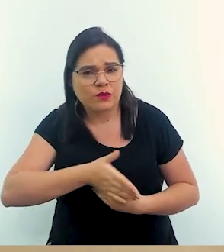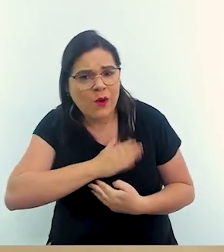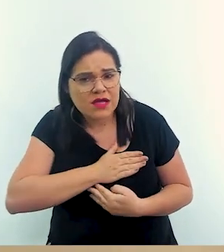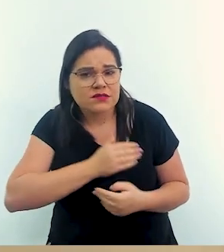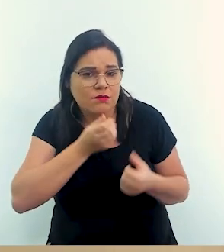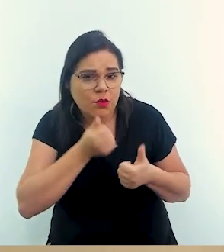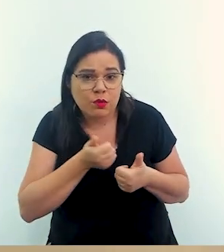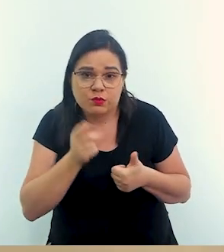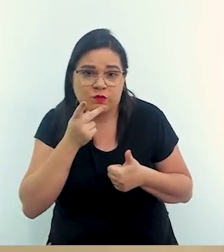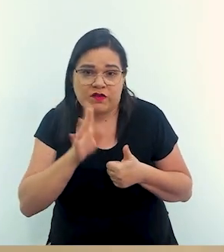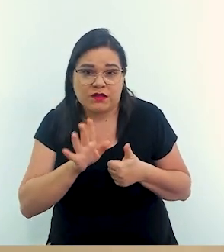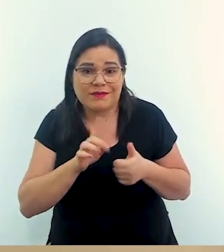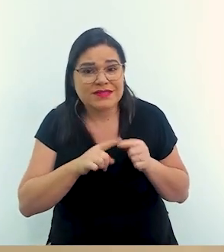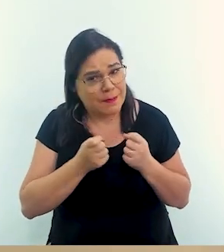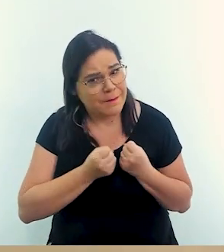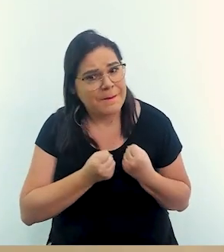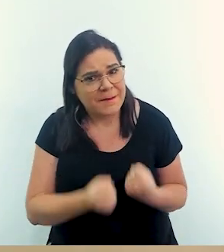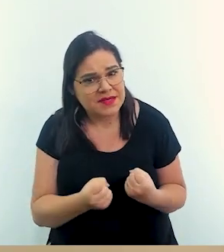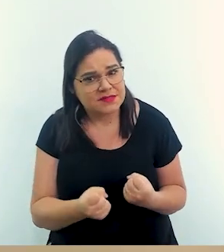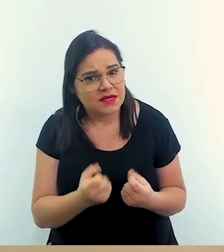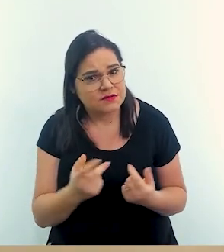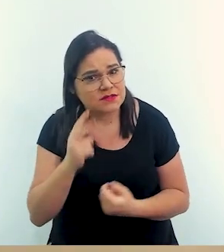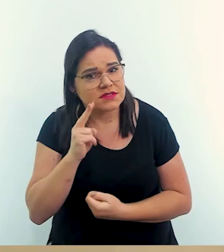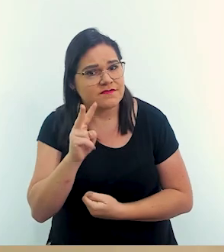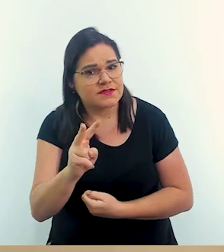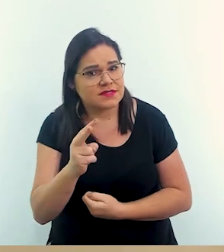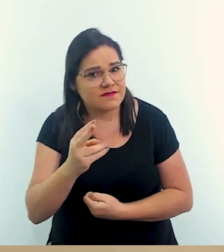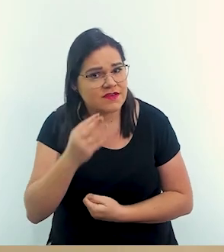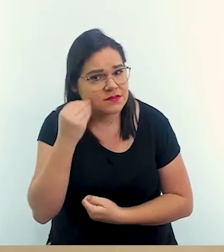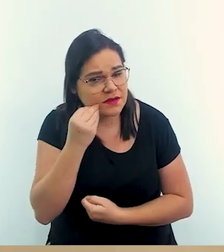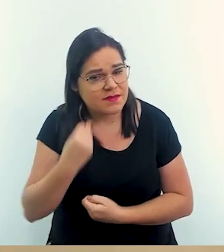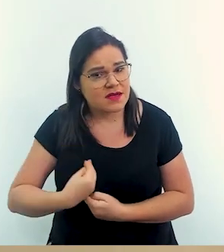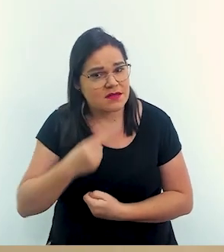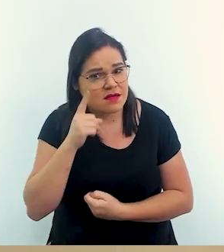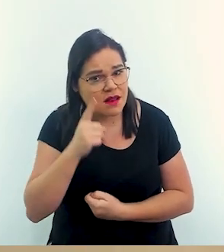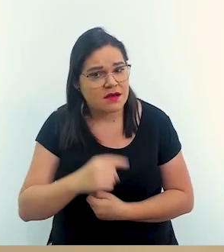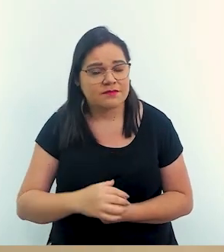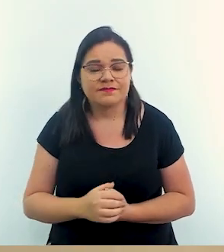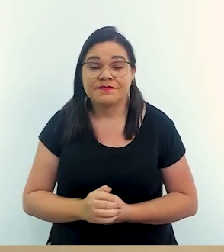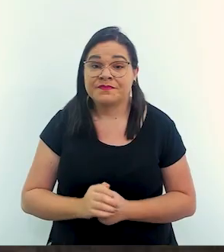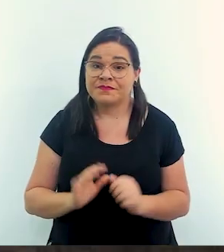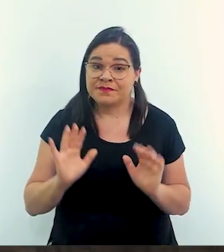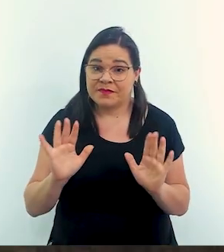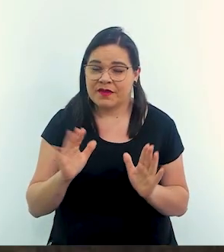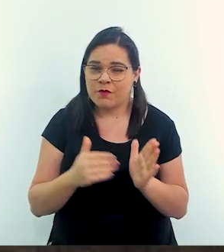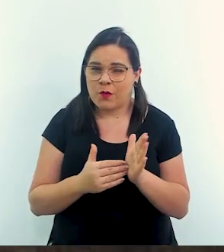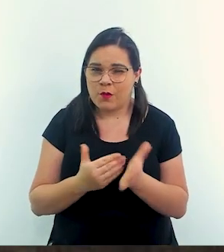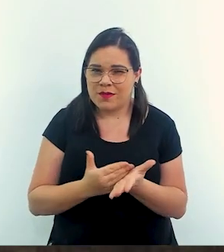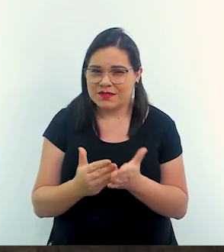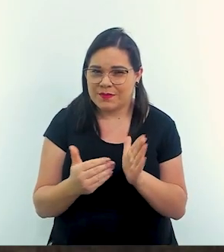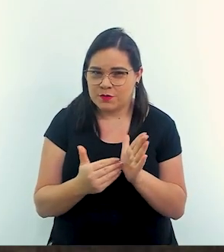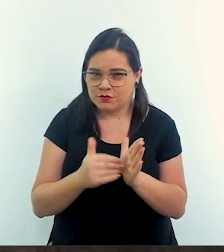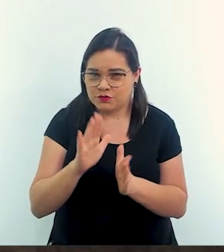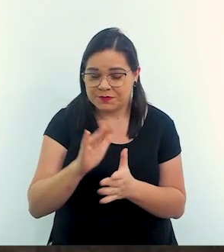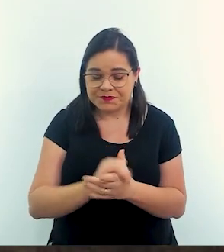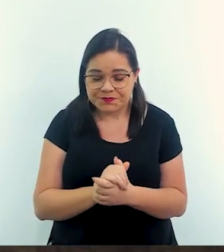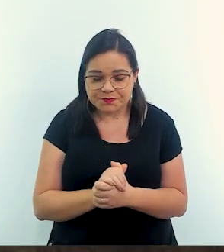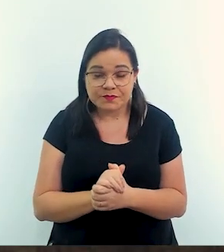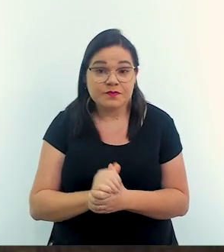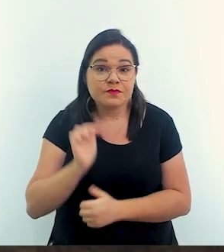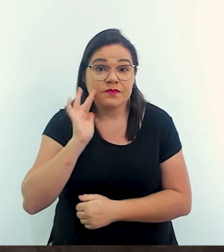legítimo, é bacana, mas é muito pesado o você vai ver e viver lá, né? Lia, vou começar com sua última pergunta,